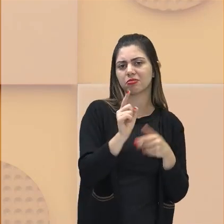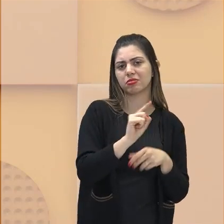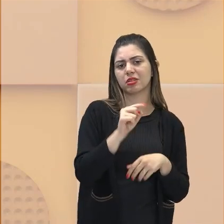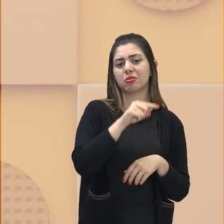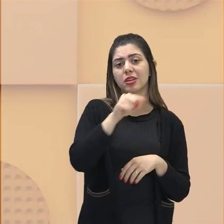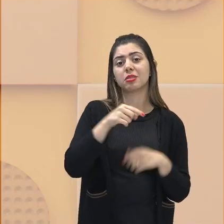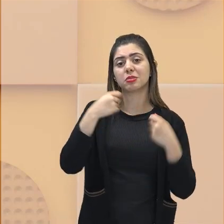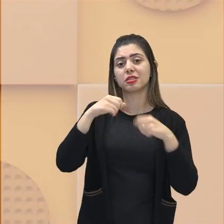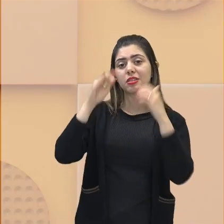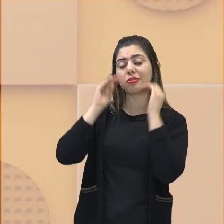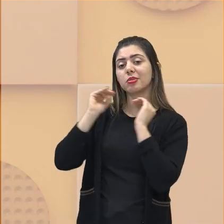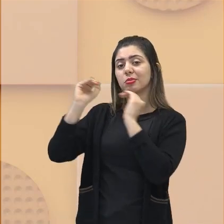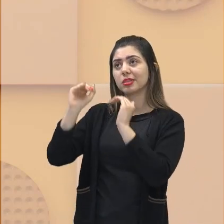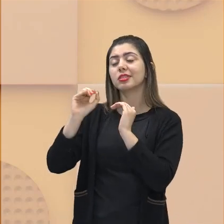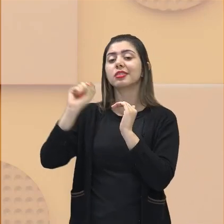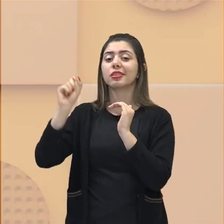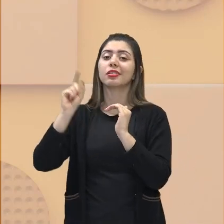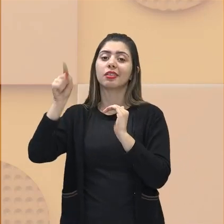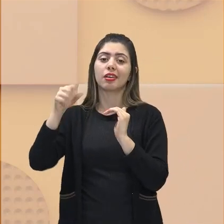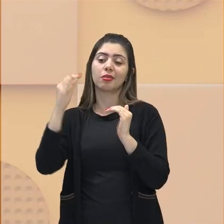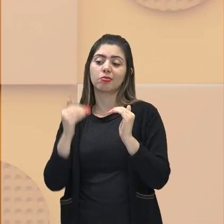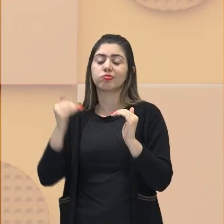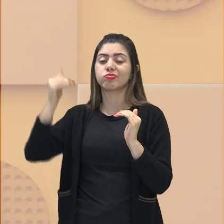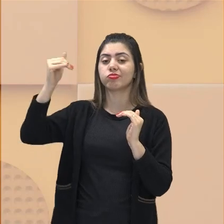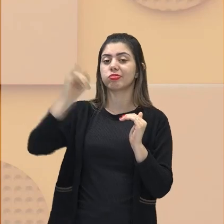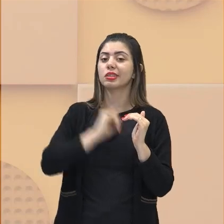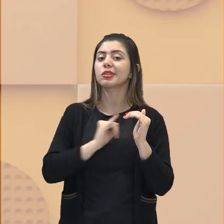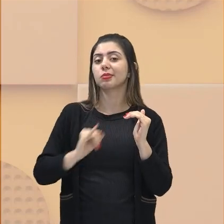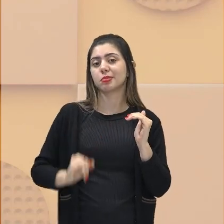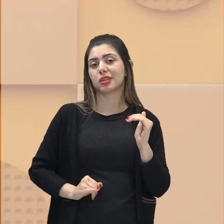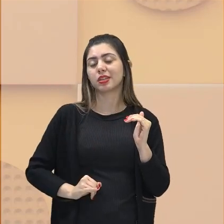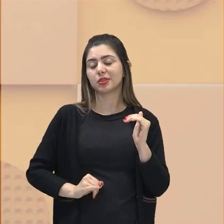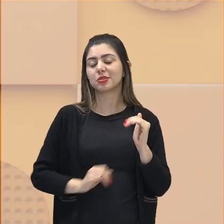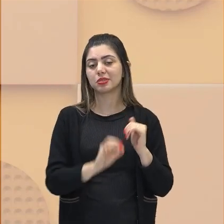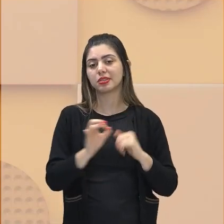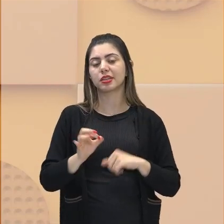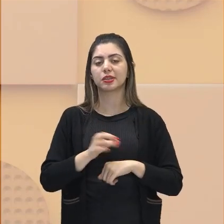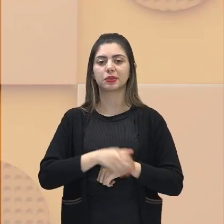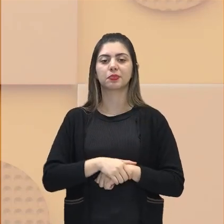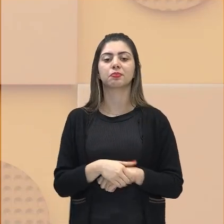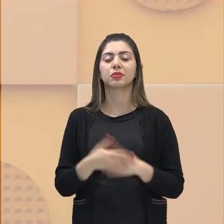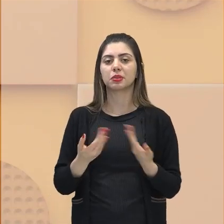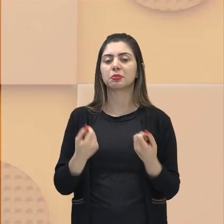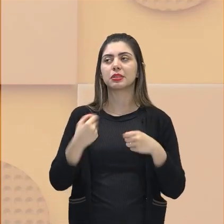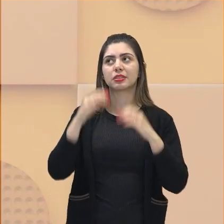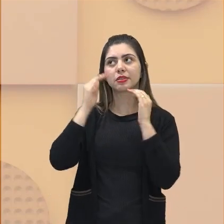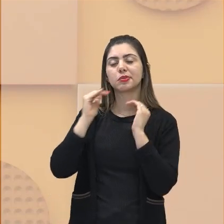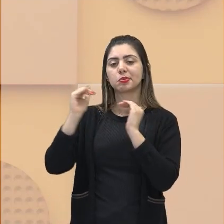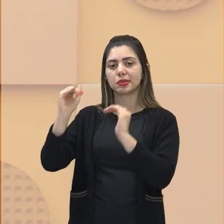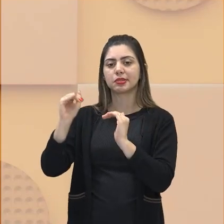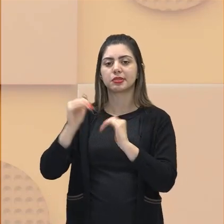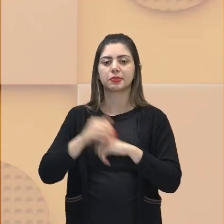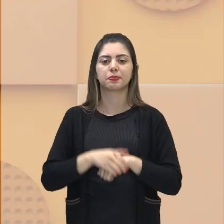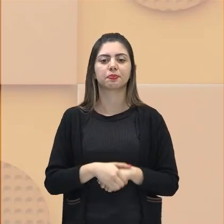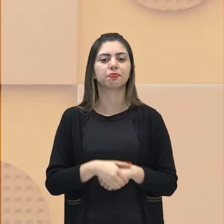Executar suas funções específicas. Mas, o pano de fundo era fazer valer o que o imperador mandava. Então, uma vez que o